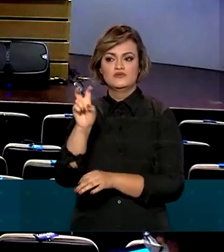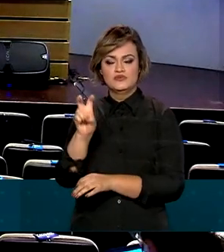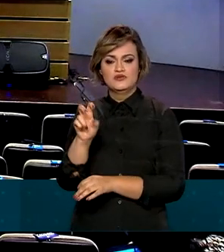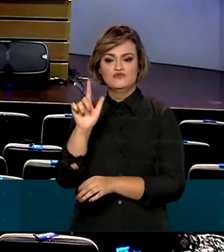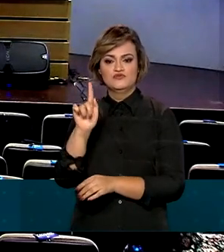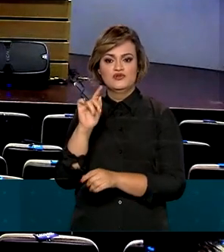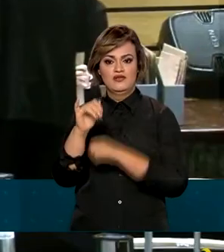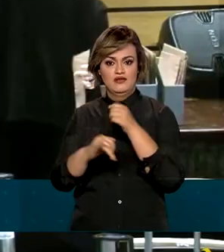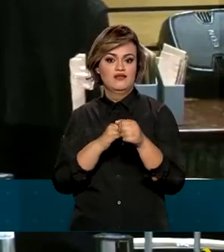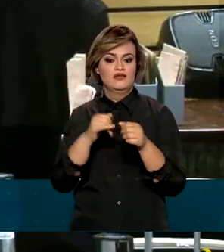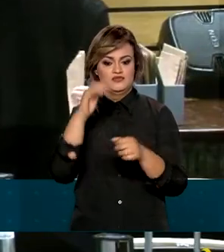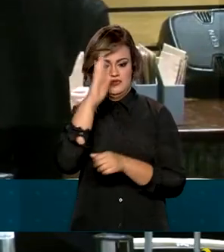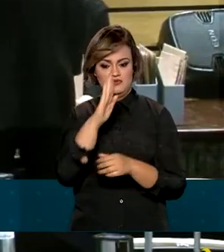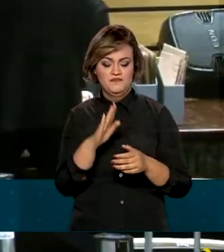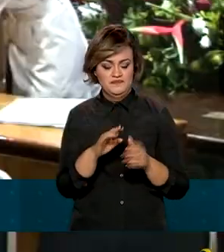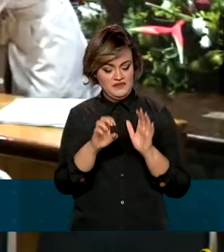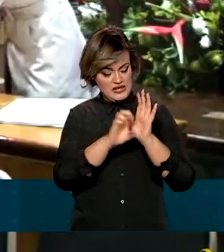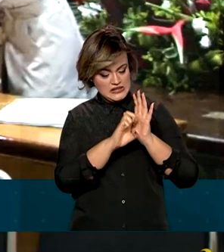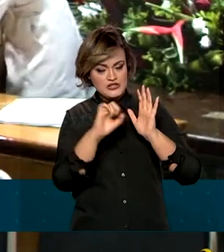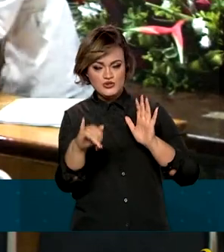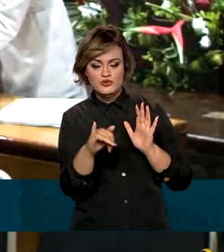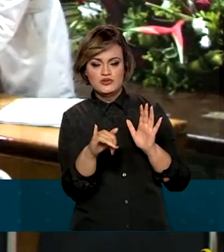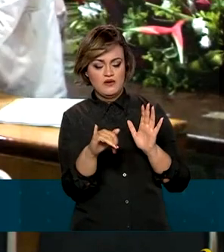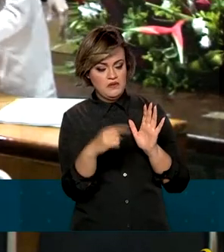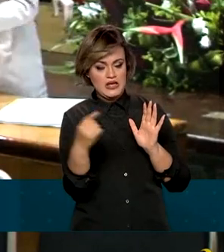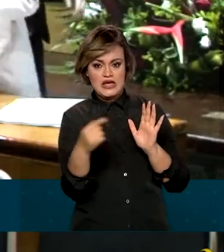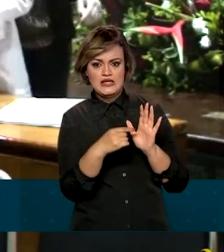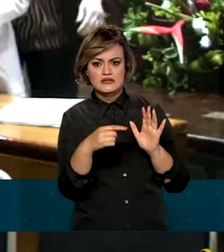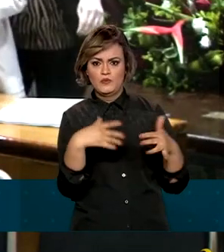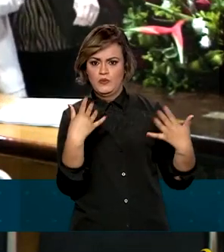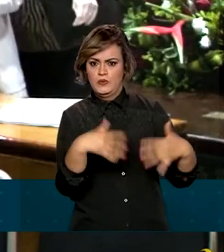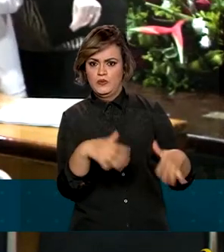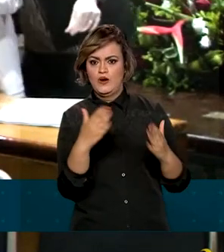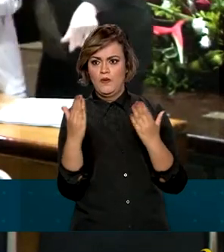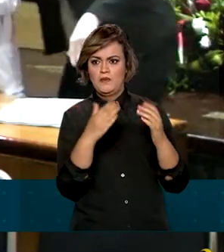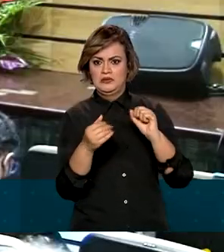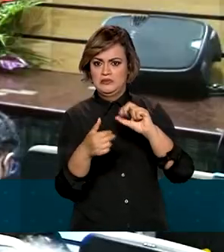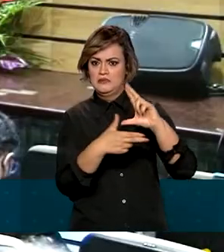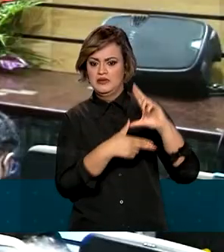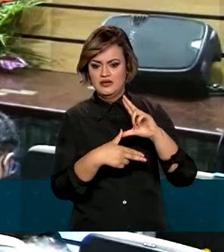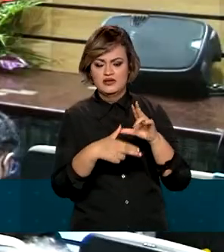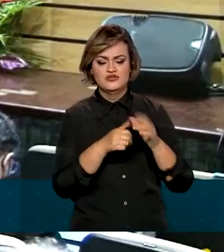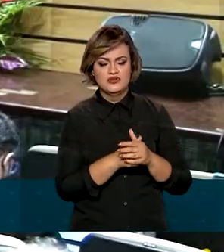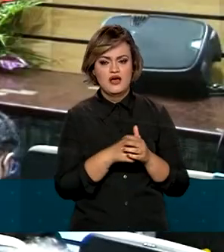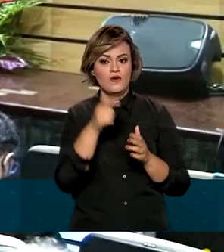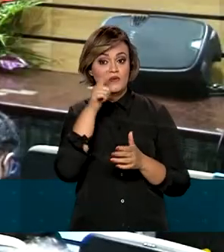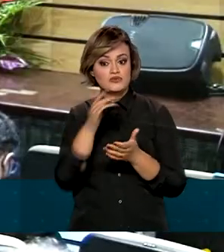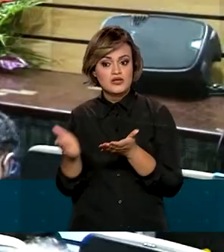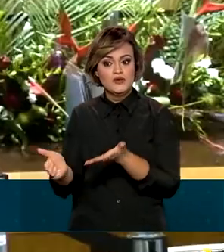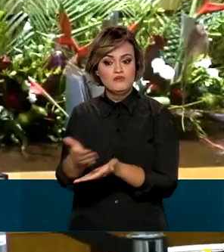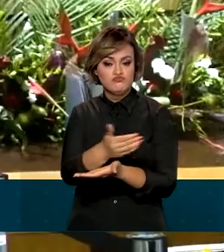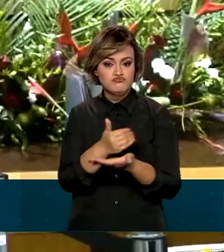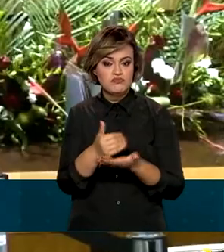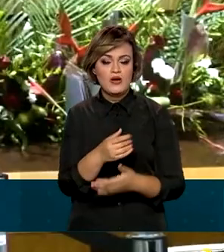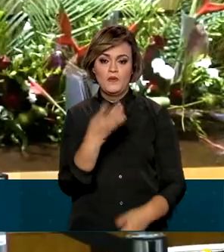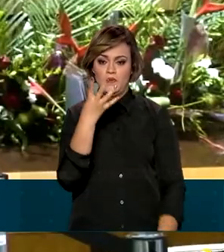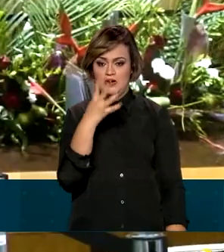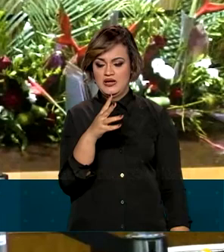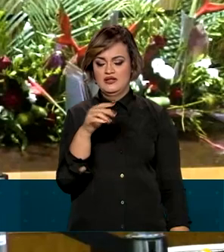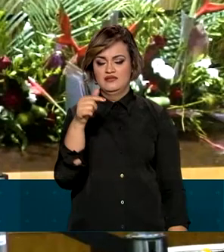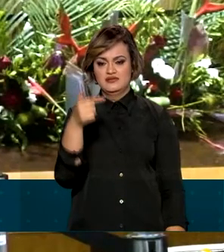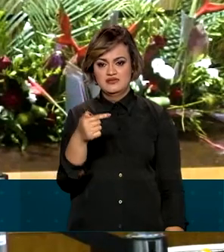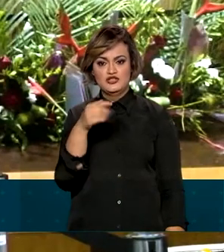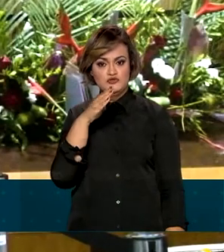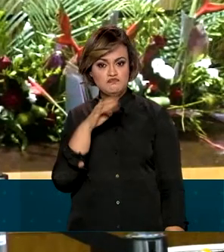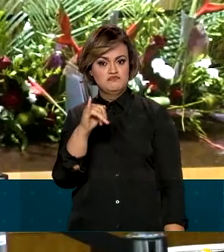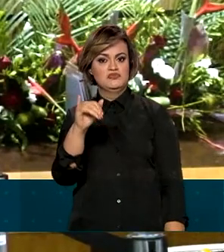internet no país. O edital foi considerado o maior da América Latina. Foram arrecadados mais de R$ 47